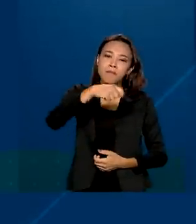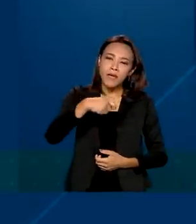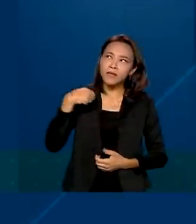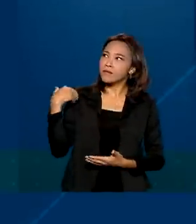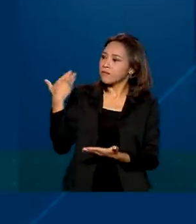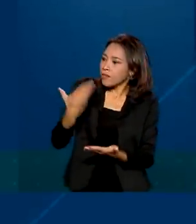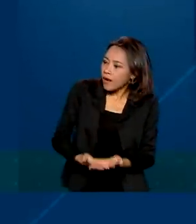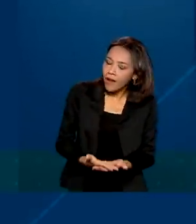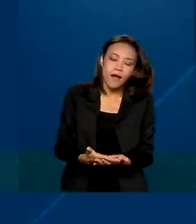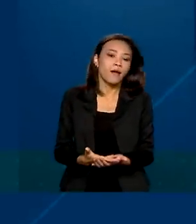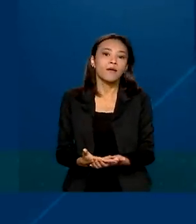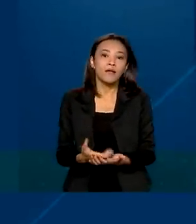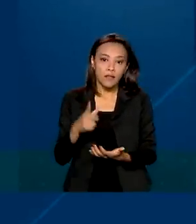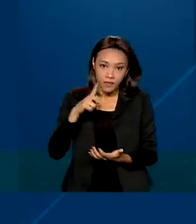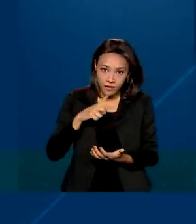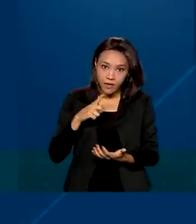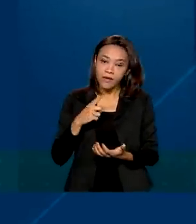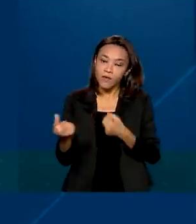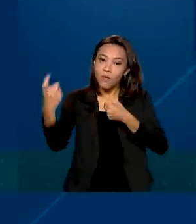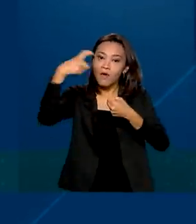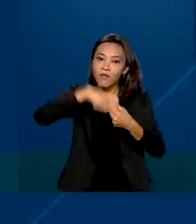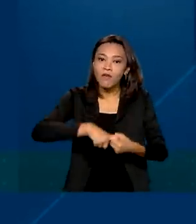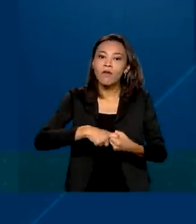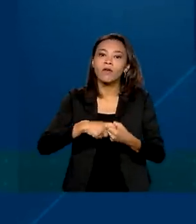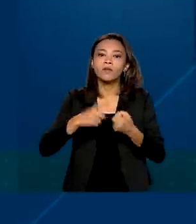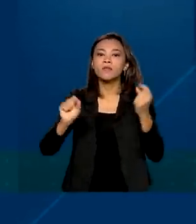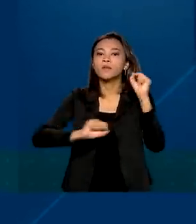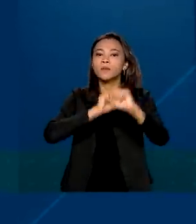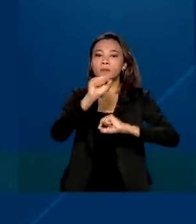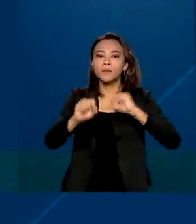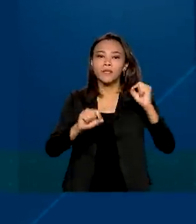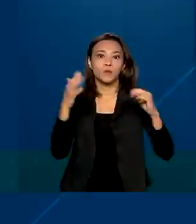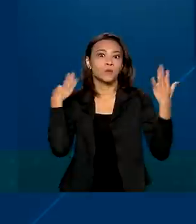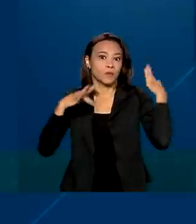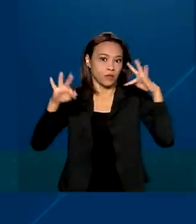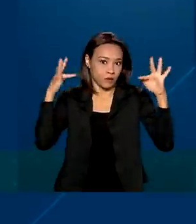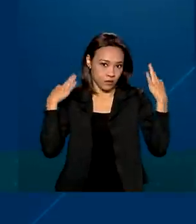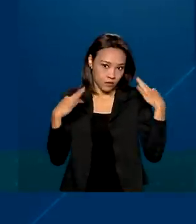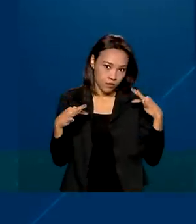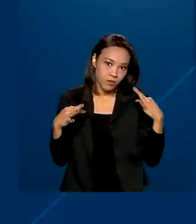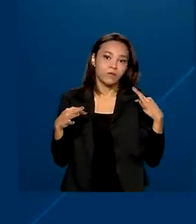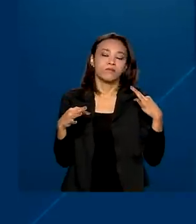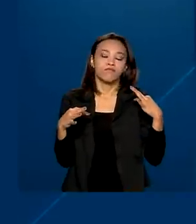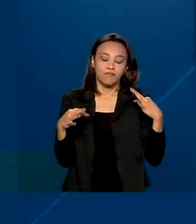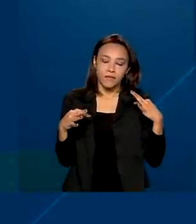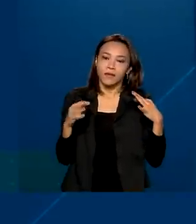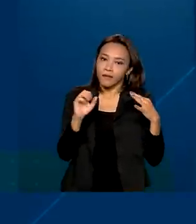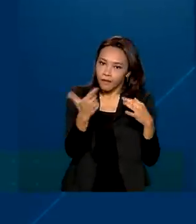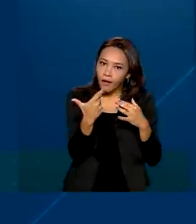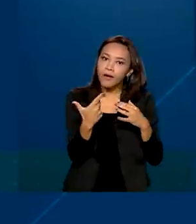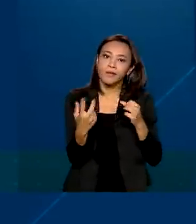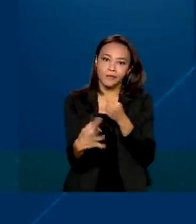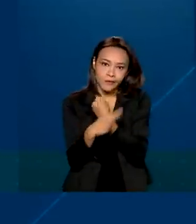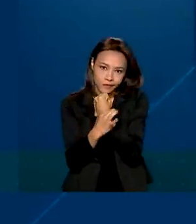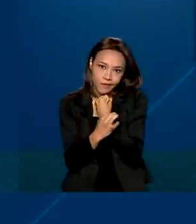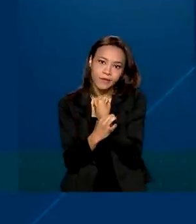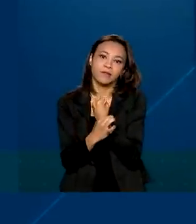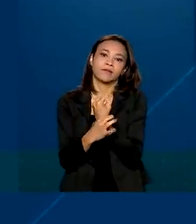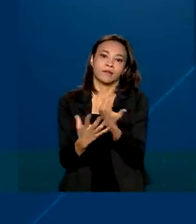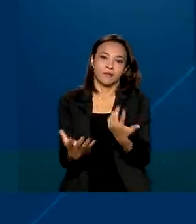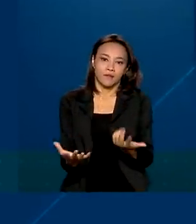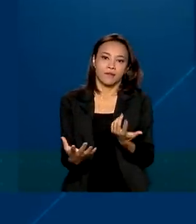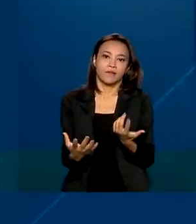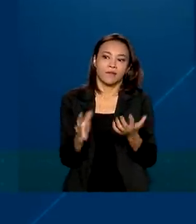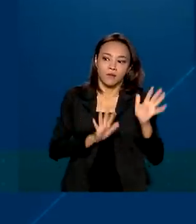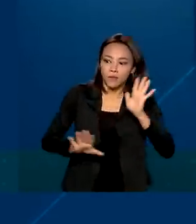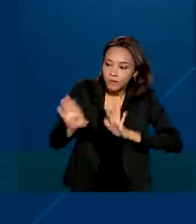houve uma retomada forte do turismo, com todas as precauções, com a gente